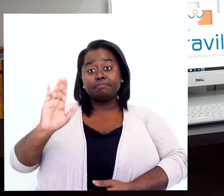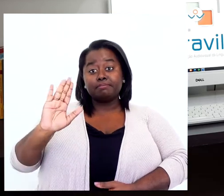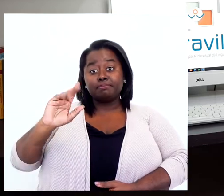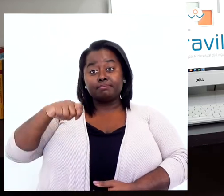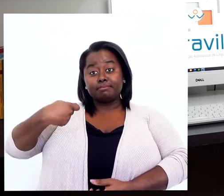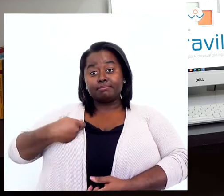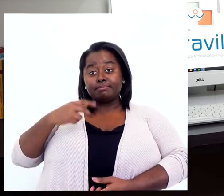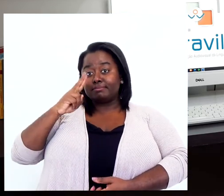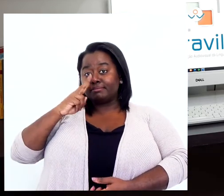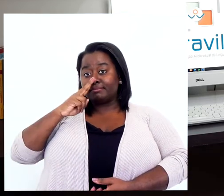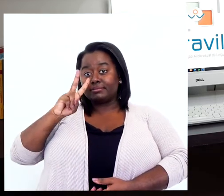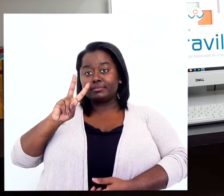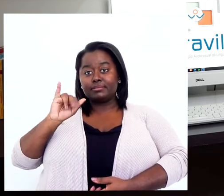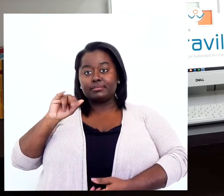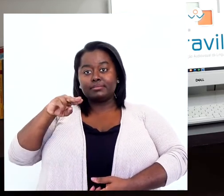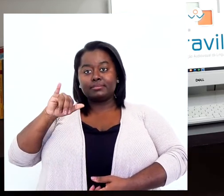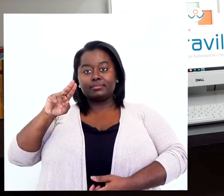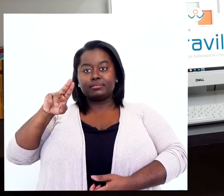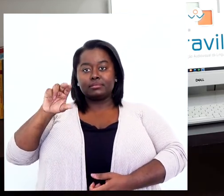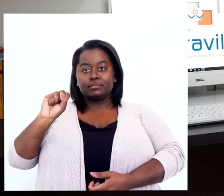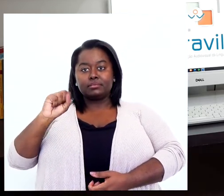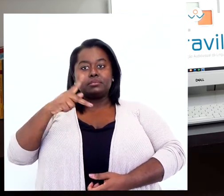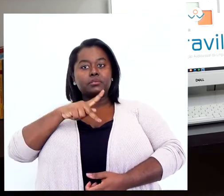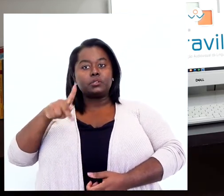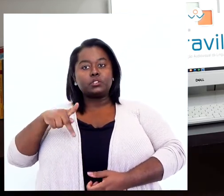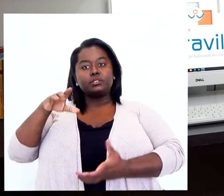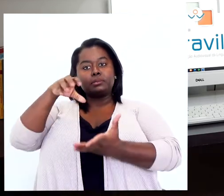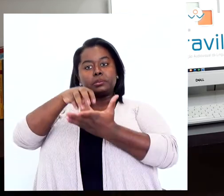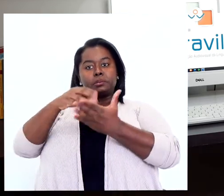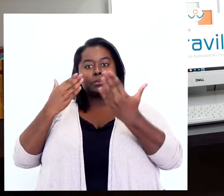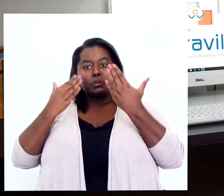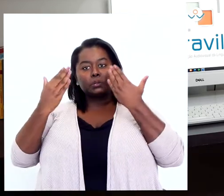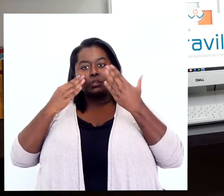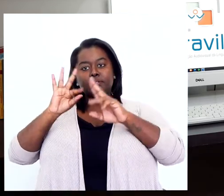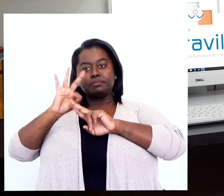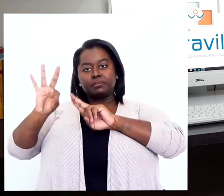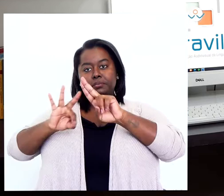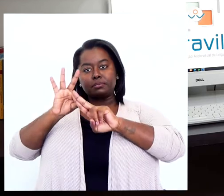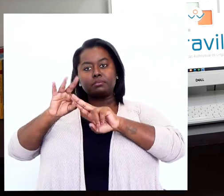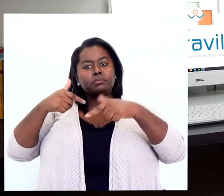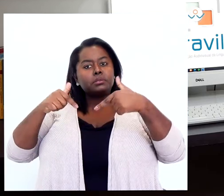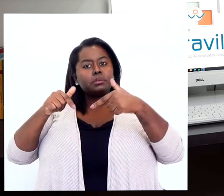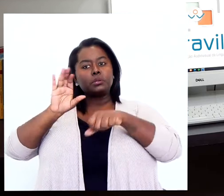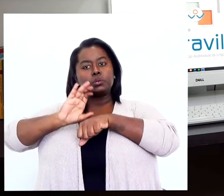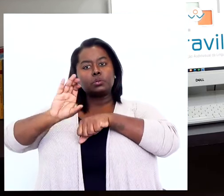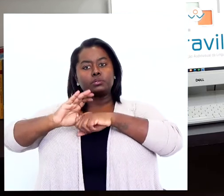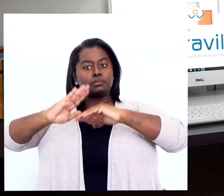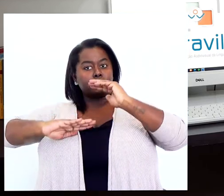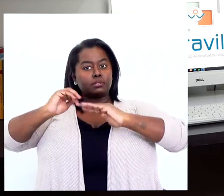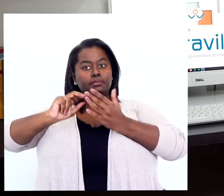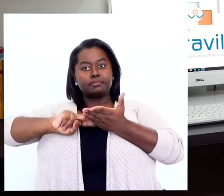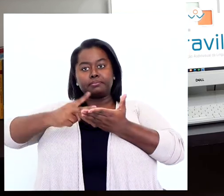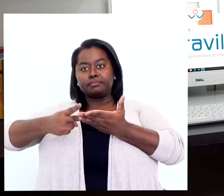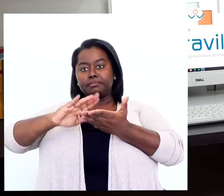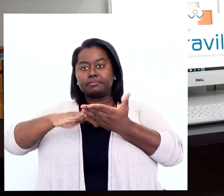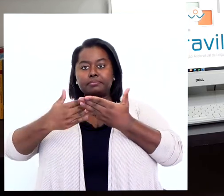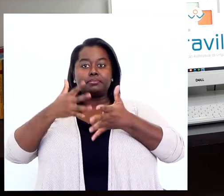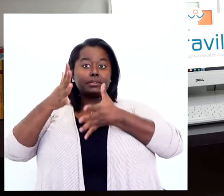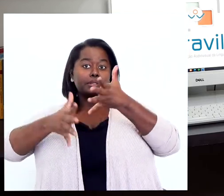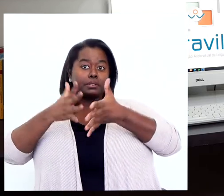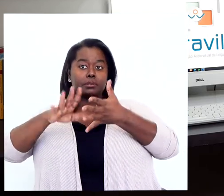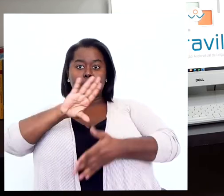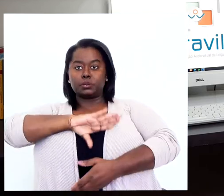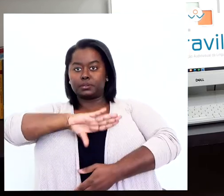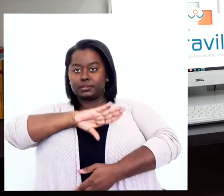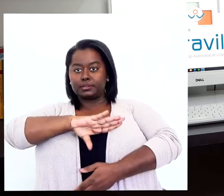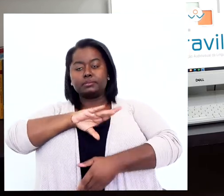Olá, sou Vinícius Nascimento, sou professor do Departamento de Psicologia da UFSCar e atuo no curso de bacharelado em tradução e interpretação em